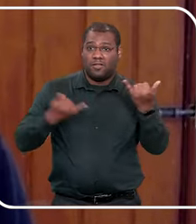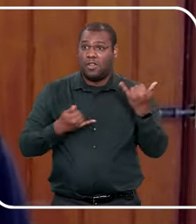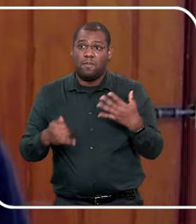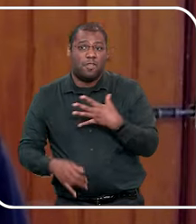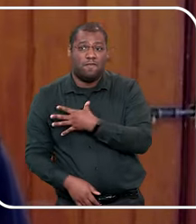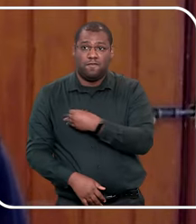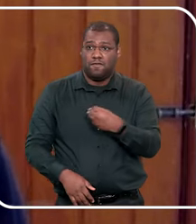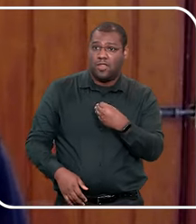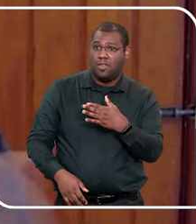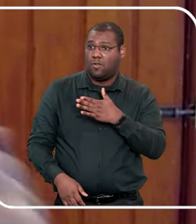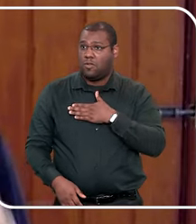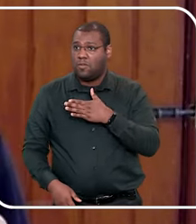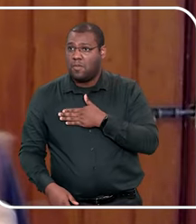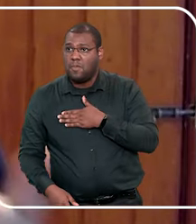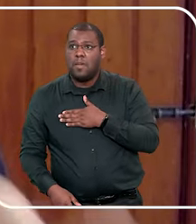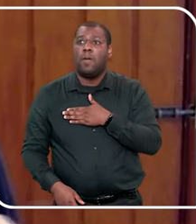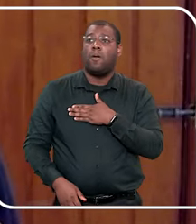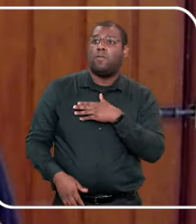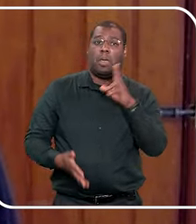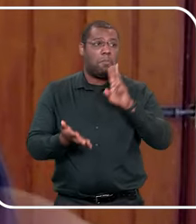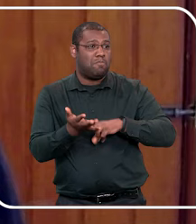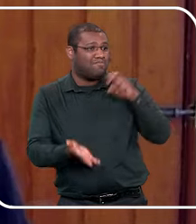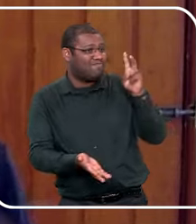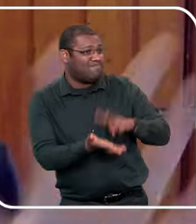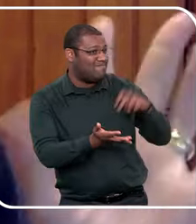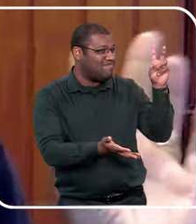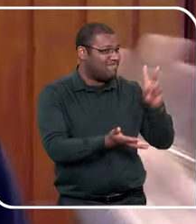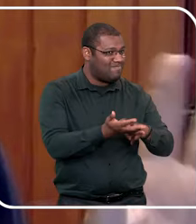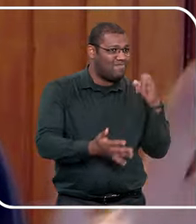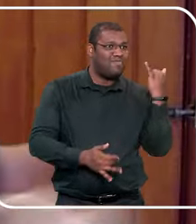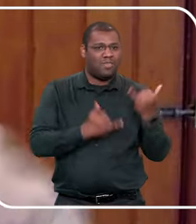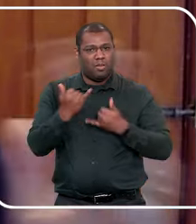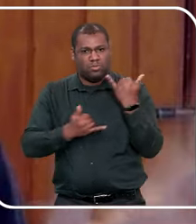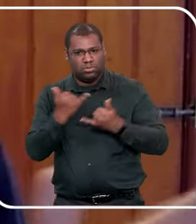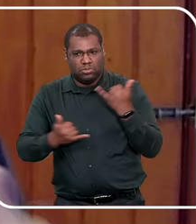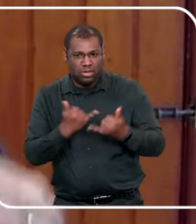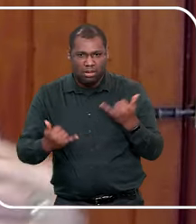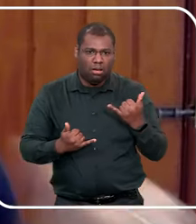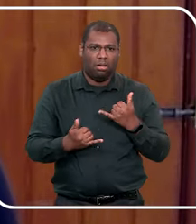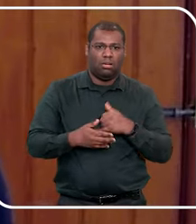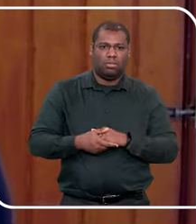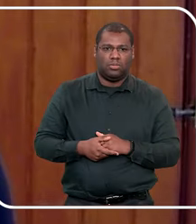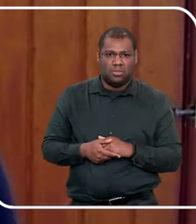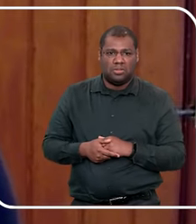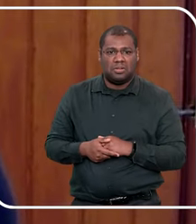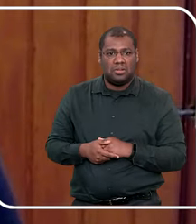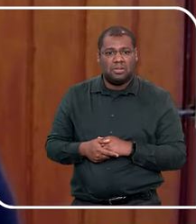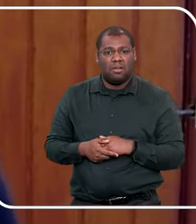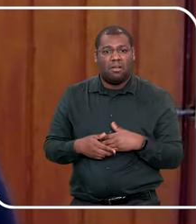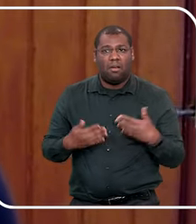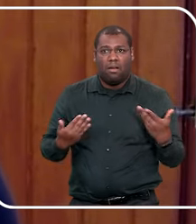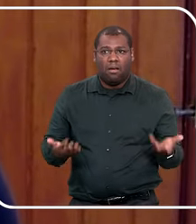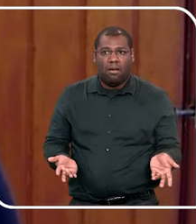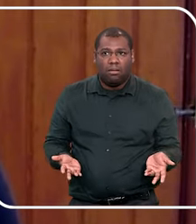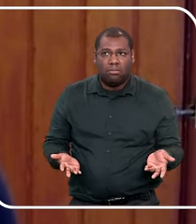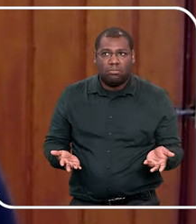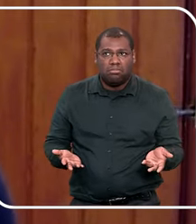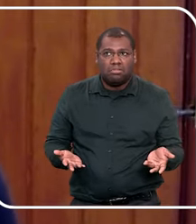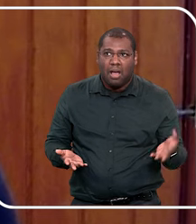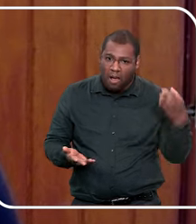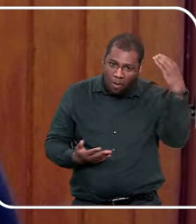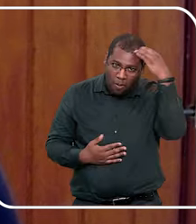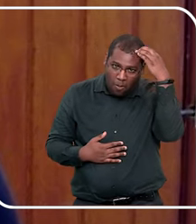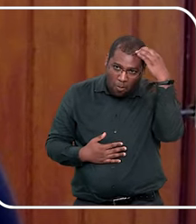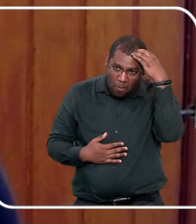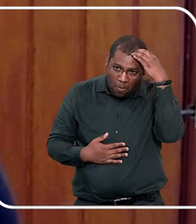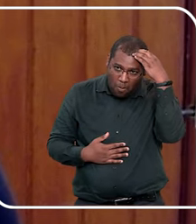preocupar com ele, tá sendo criança, agora quando alguém fala, não, meu filho é maravilhoso, super bonzinho, o filho do fulano é o mais abocado da família, eu penso,